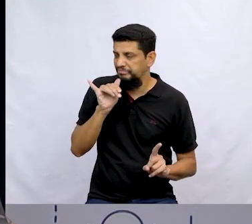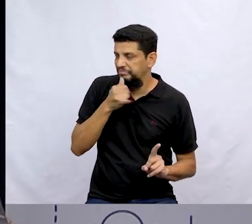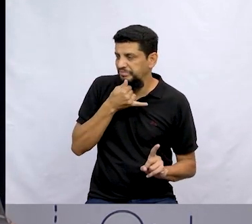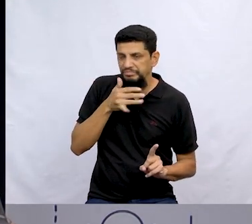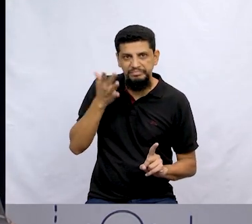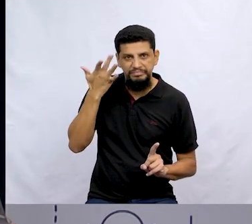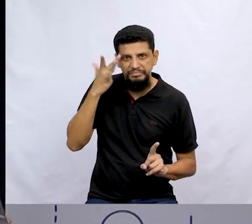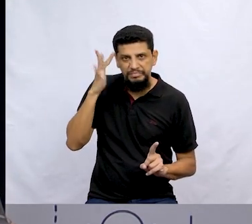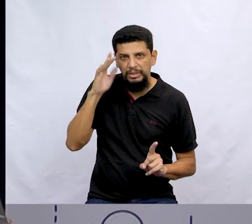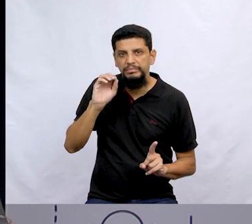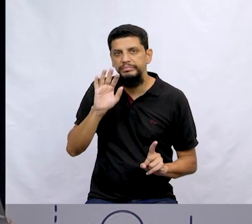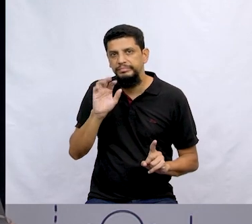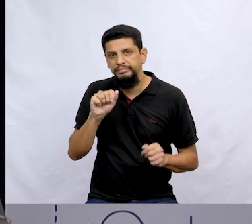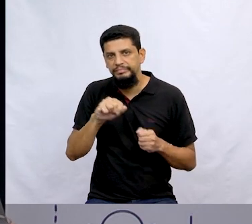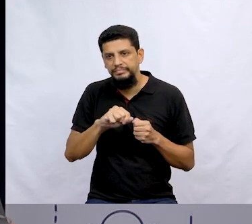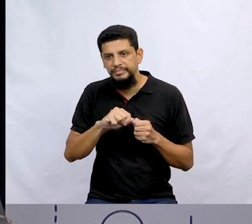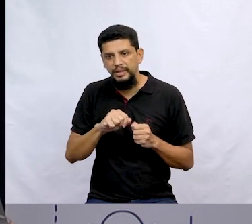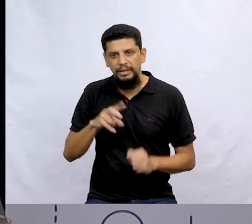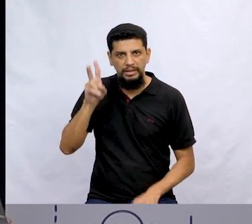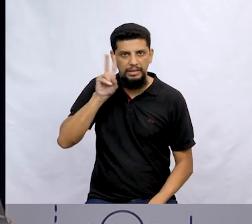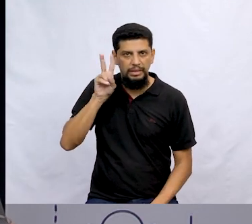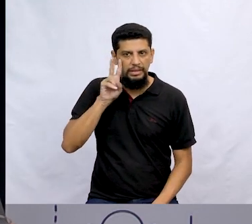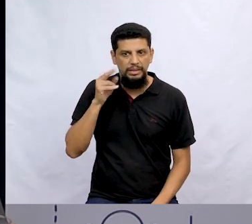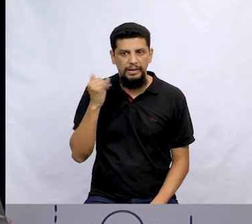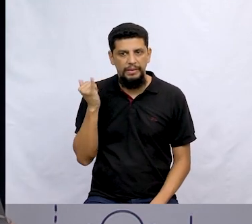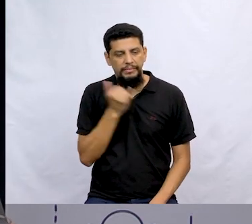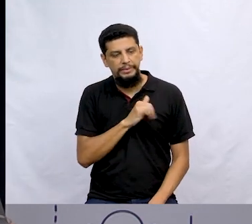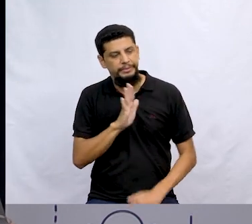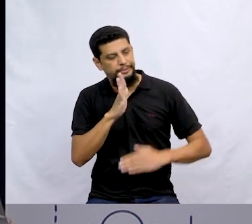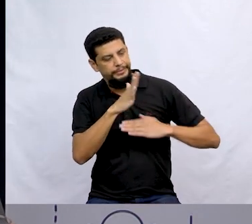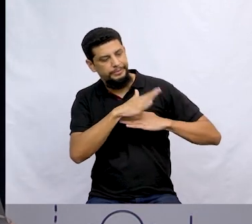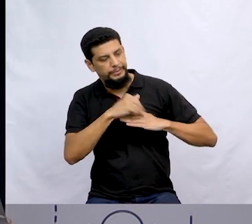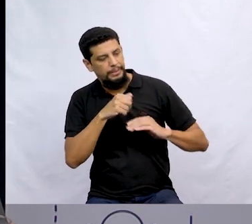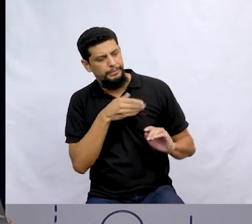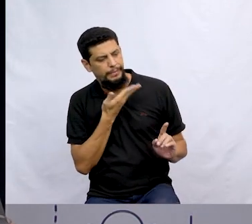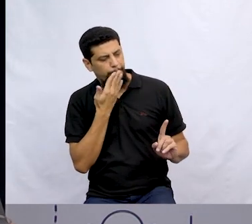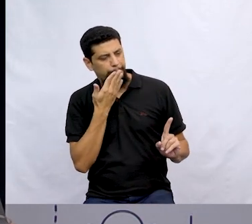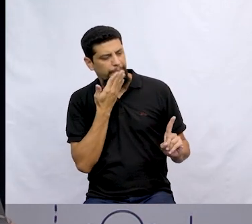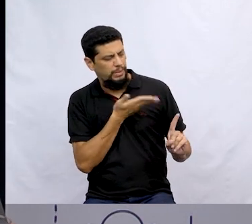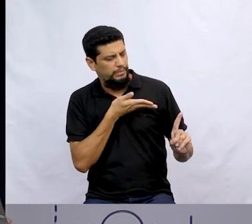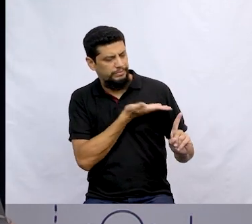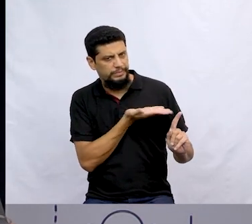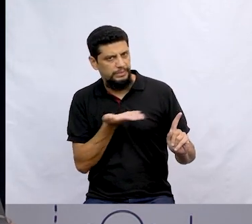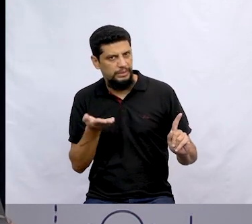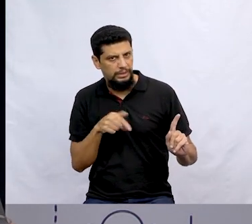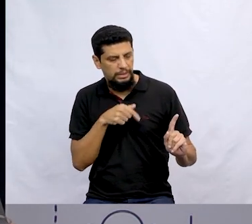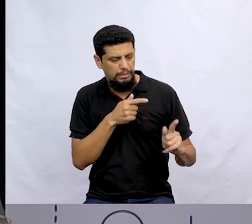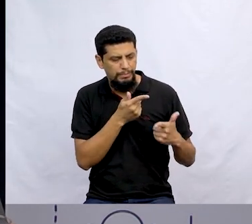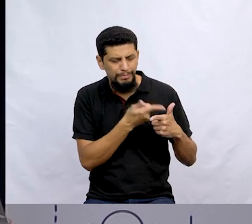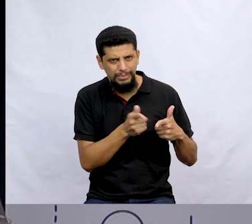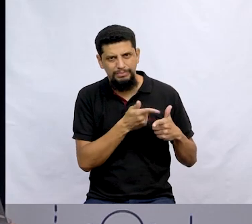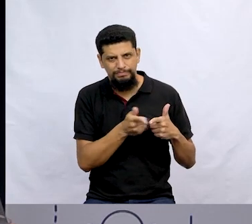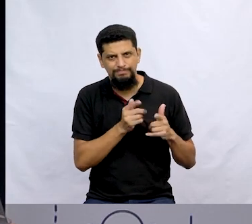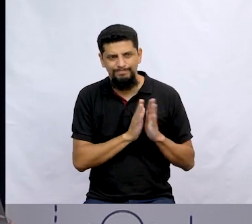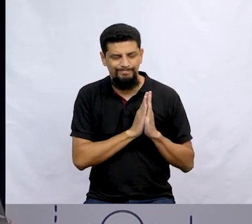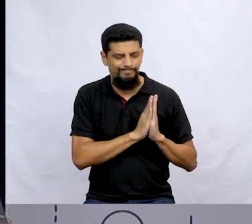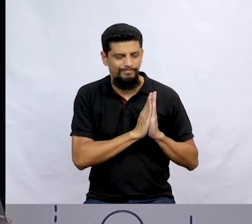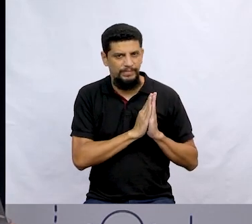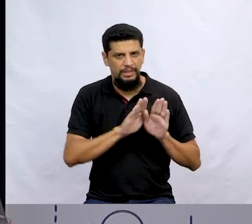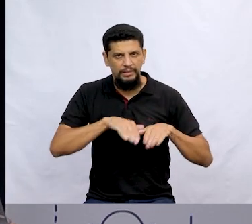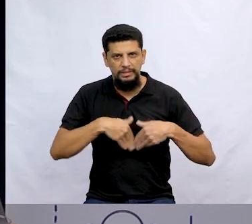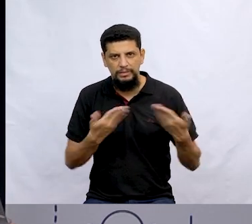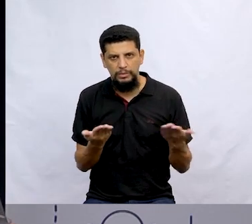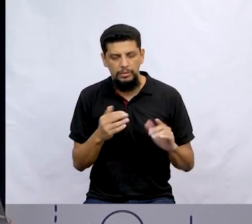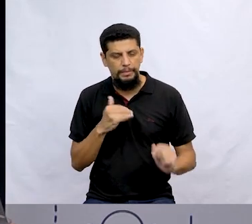muito o que fazer, lembrou de Zelito traquitana. Chamou e pediu, desse um jeito naquele problema. Então,